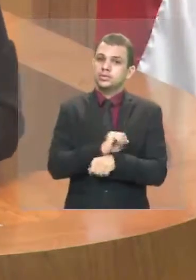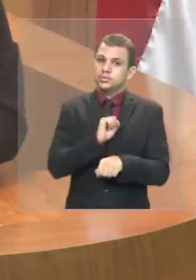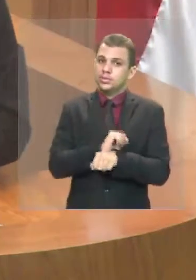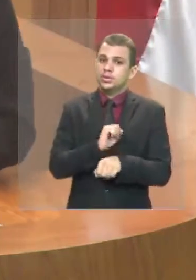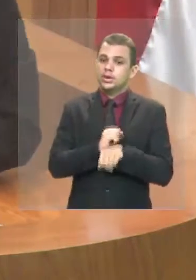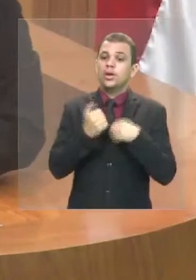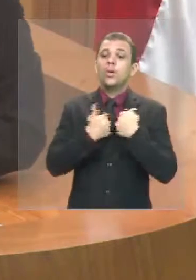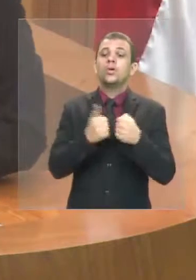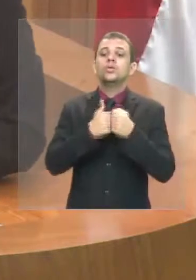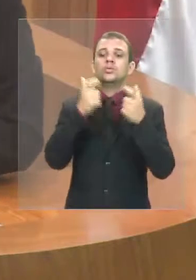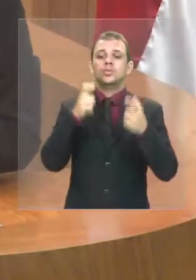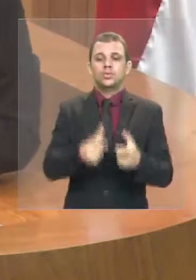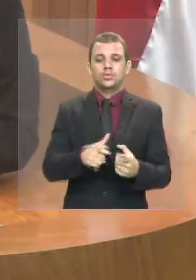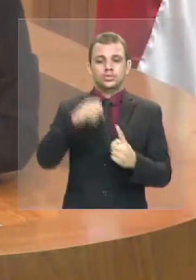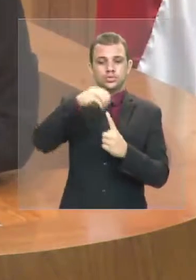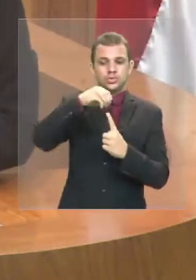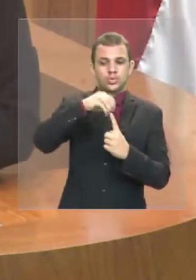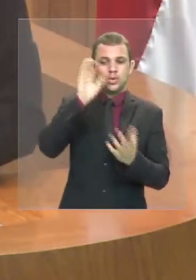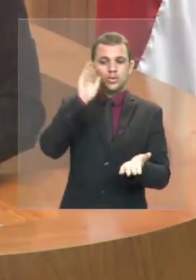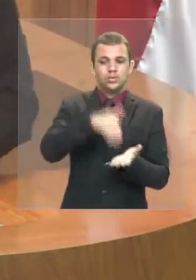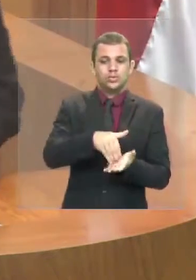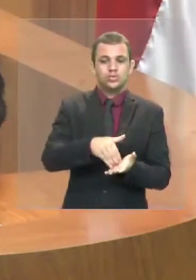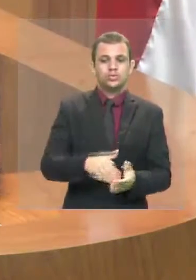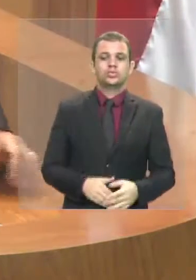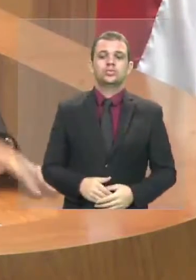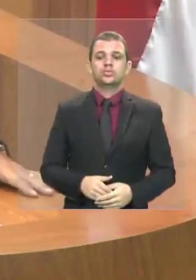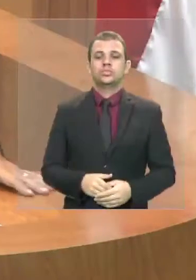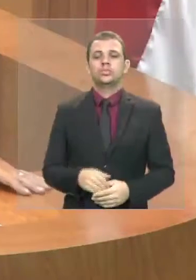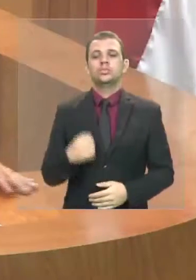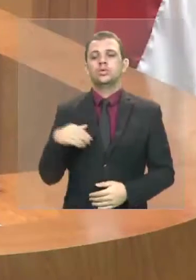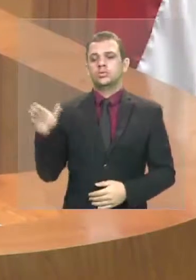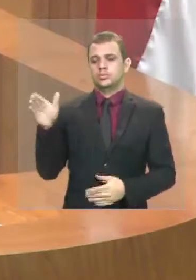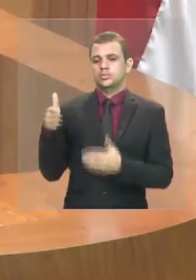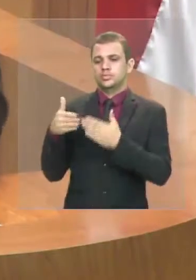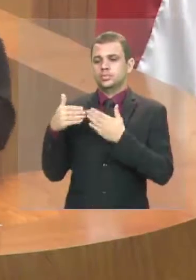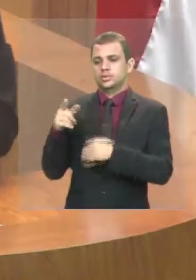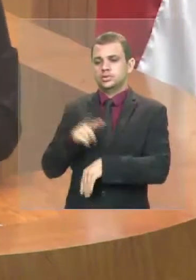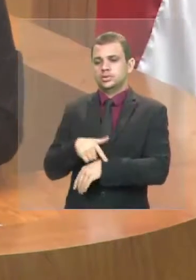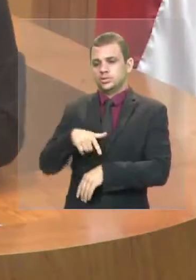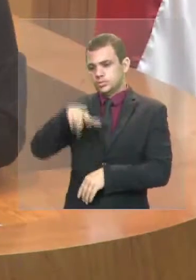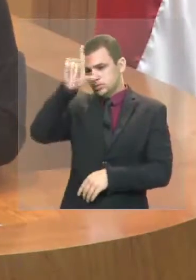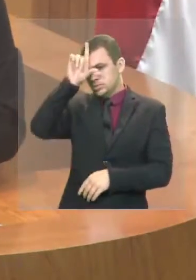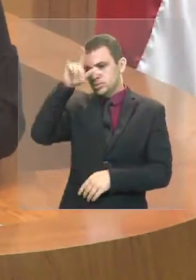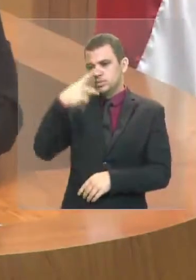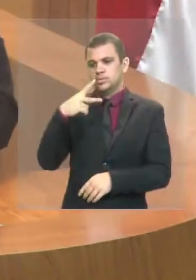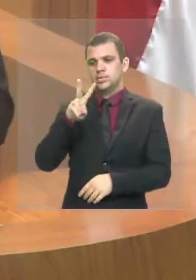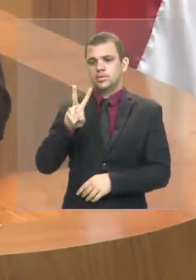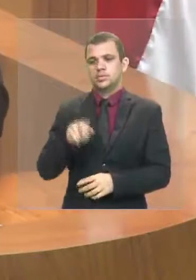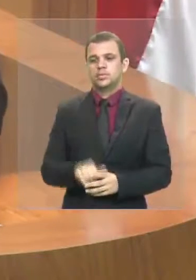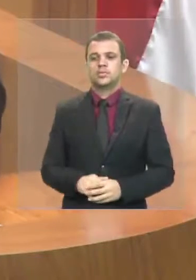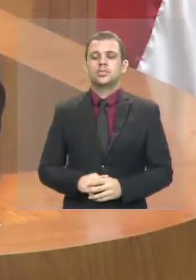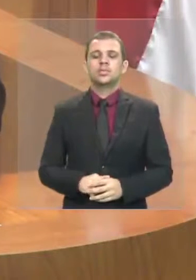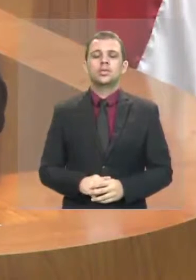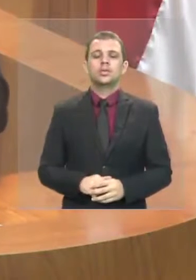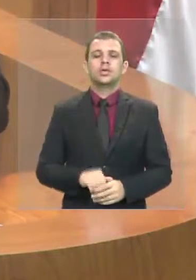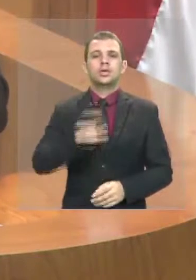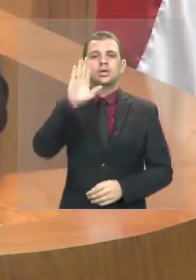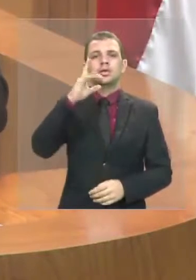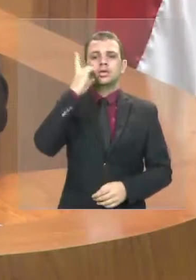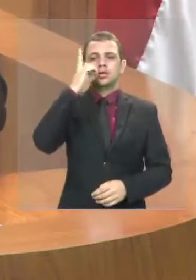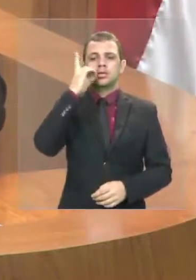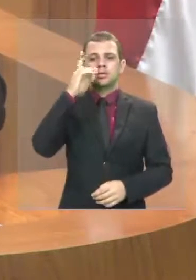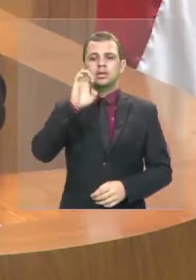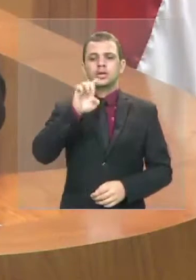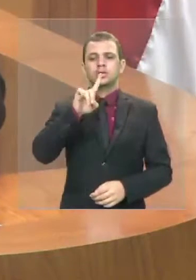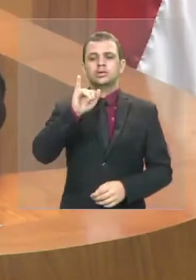ninguém usar a liderança do PV. Senhor presidente. Deputado Edilásio, eu gostaria de fazer